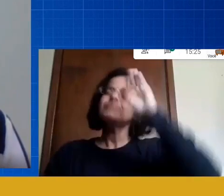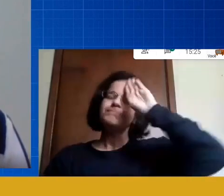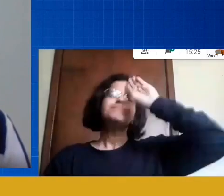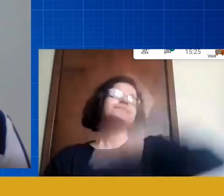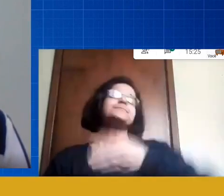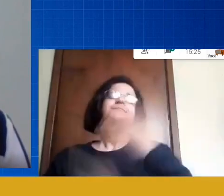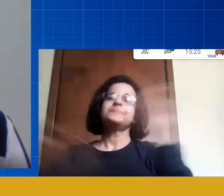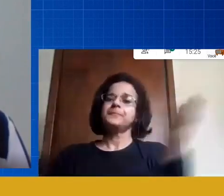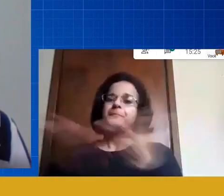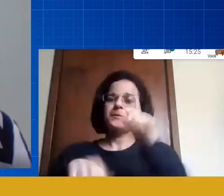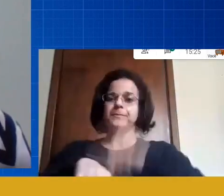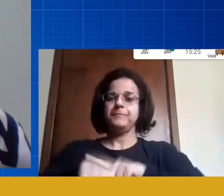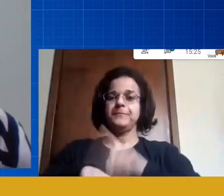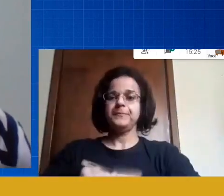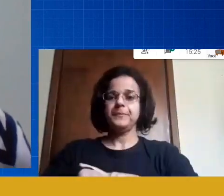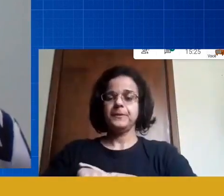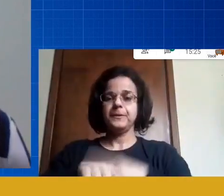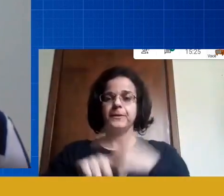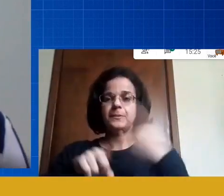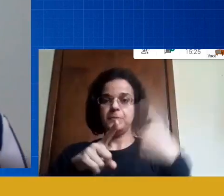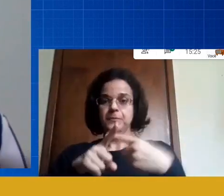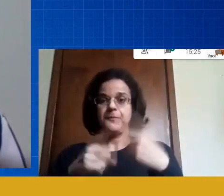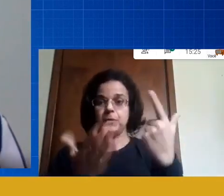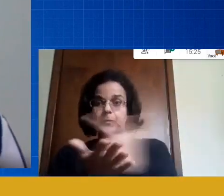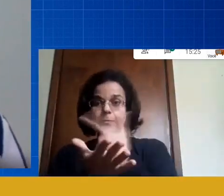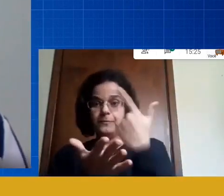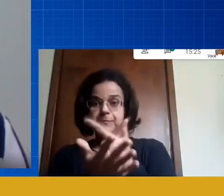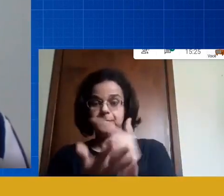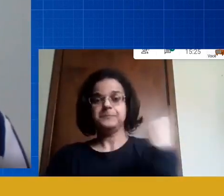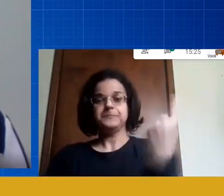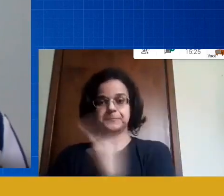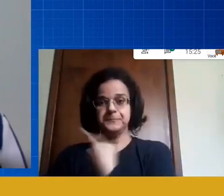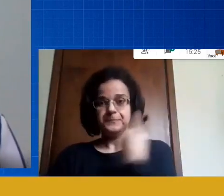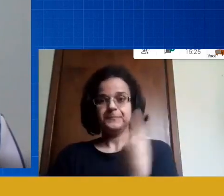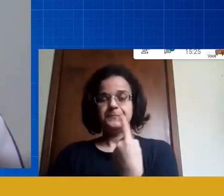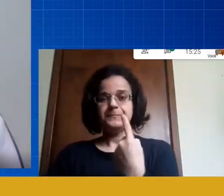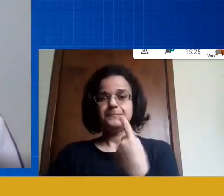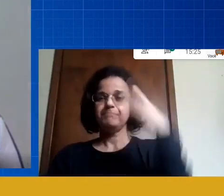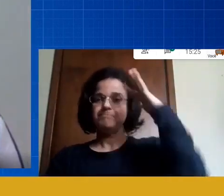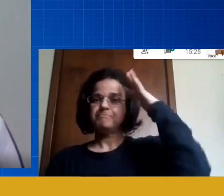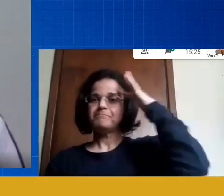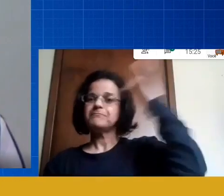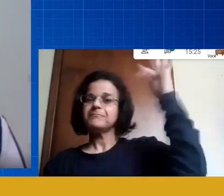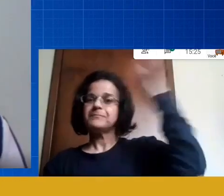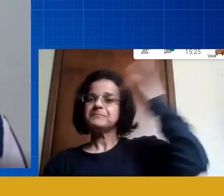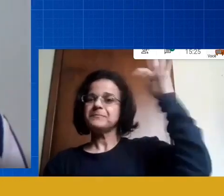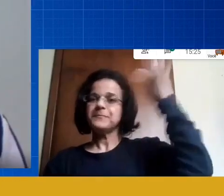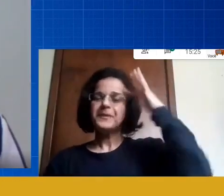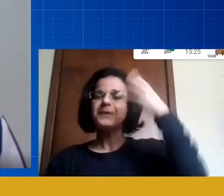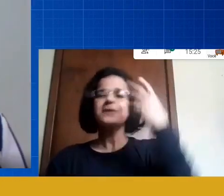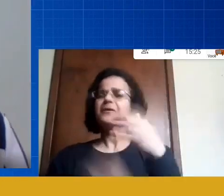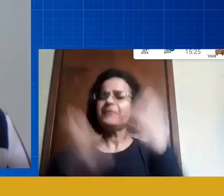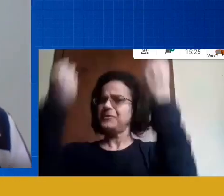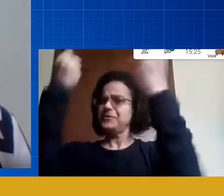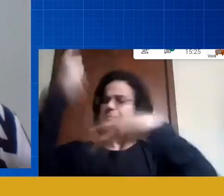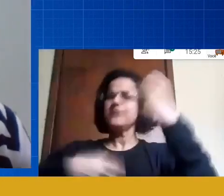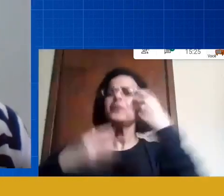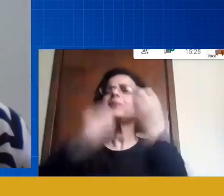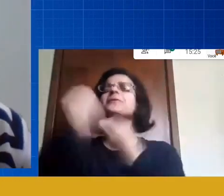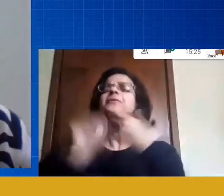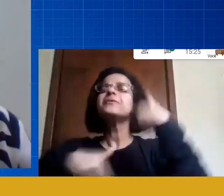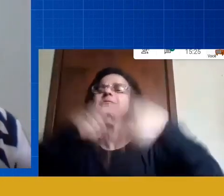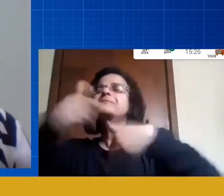vivendo os livros nossos né professor Israel os nossos teóricos não falavam de como trabalhar numa época de pandemia a